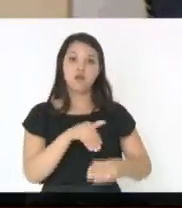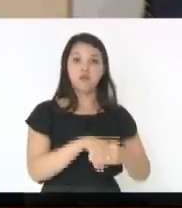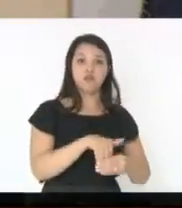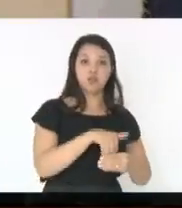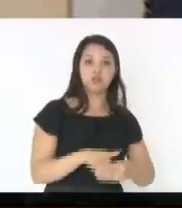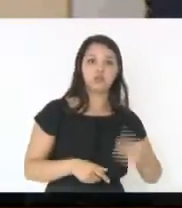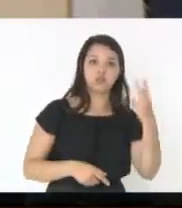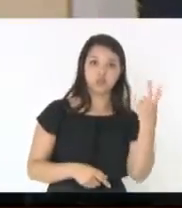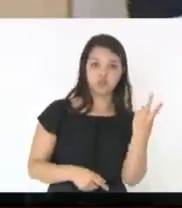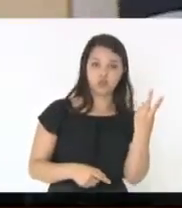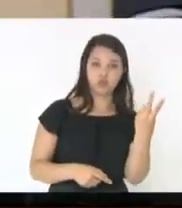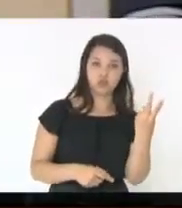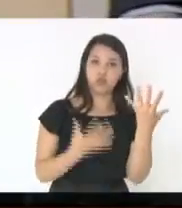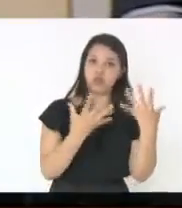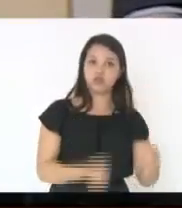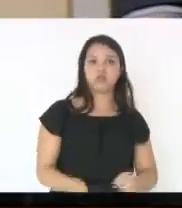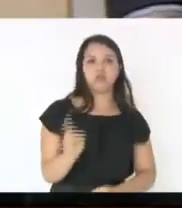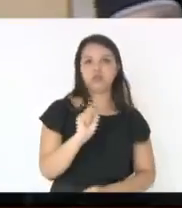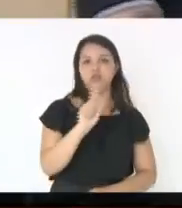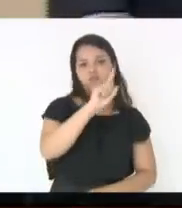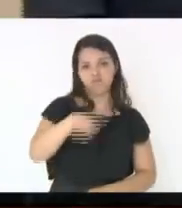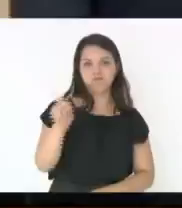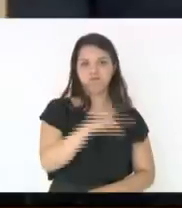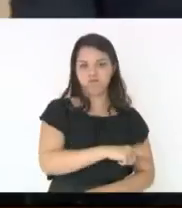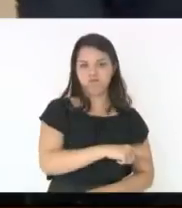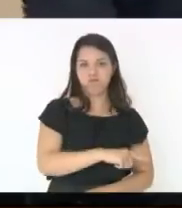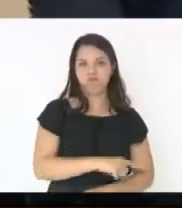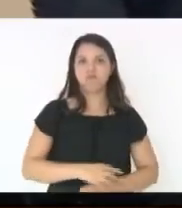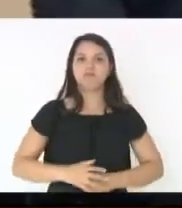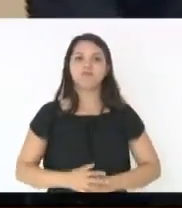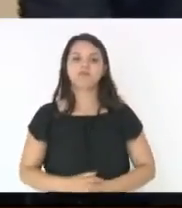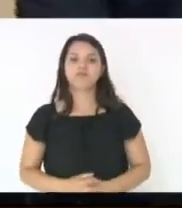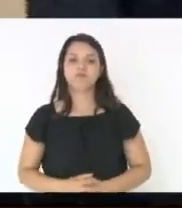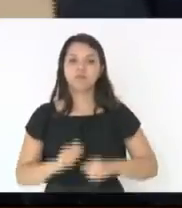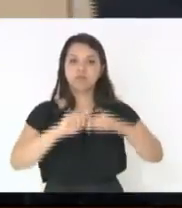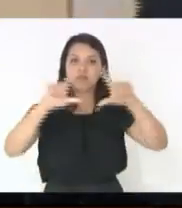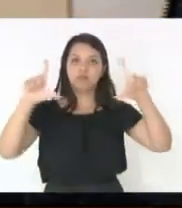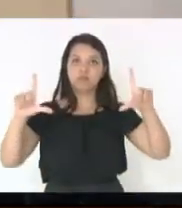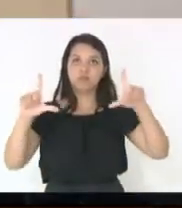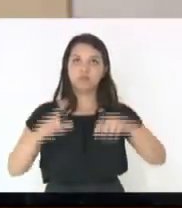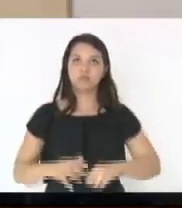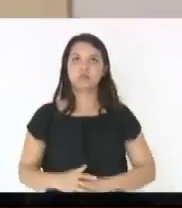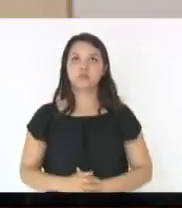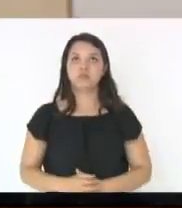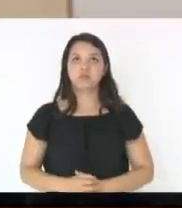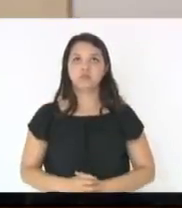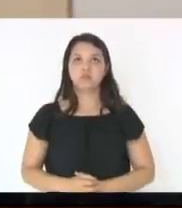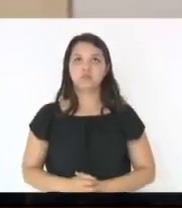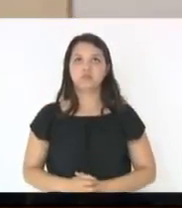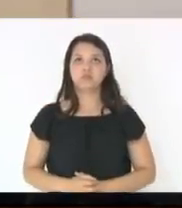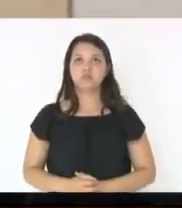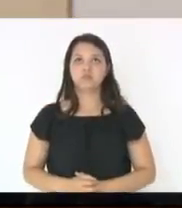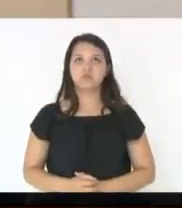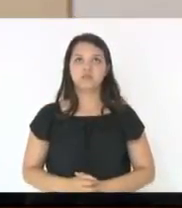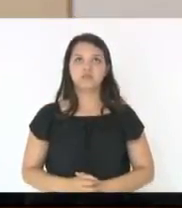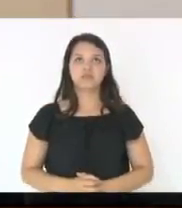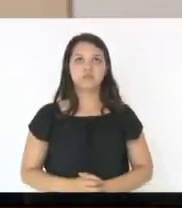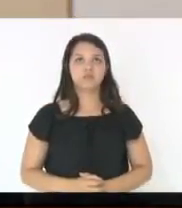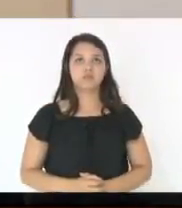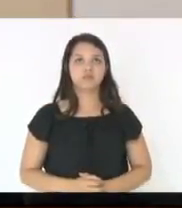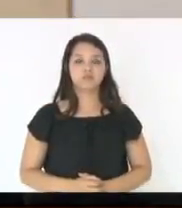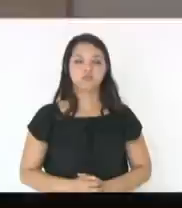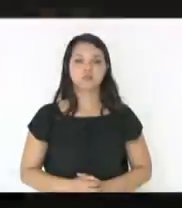dois é contra o veto. Aberto o painel, senhores e senhoras deputados e